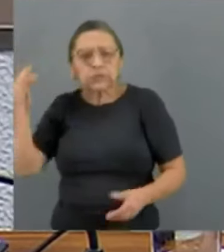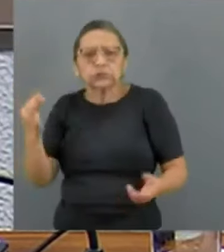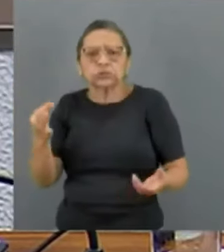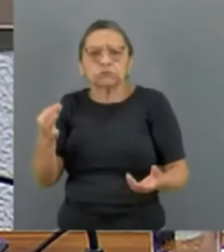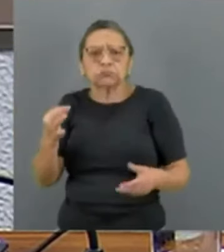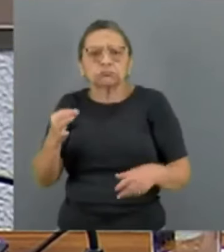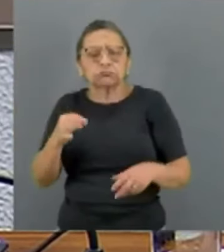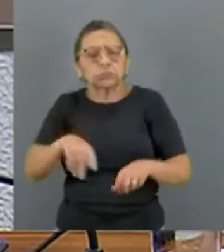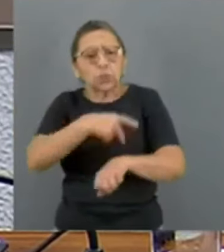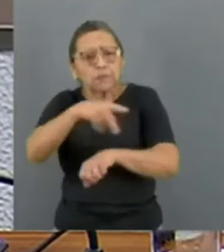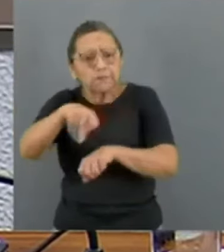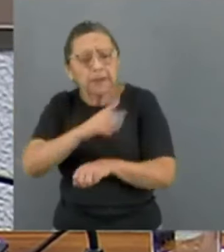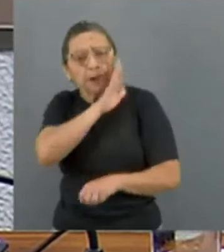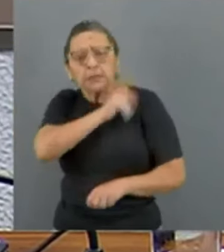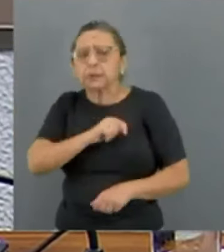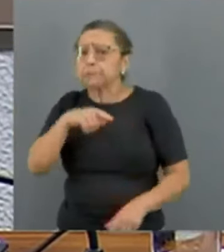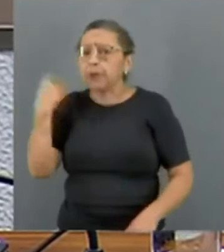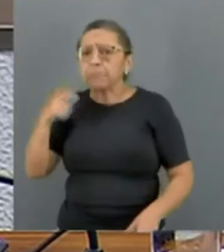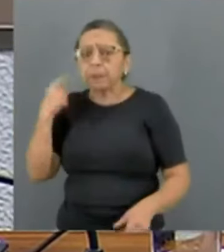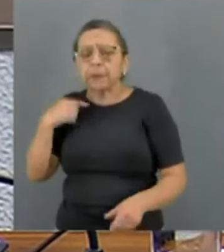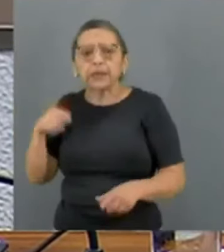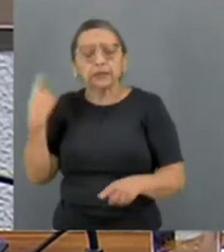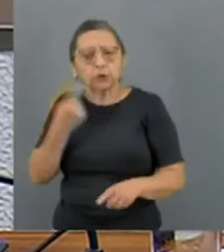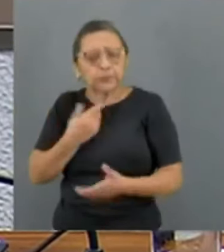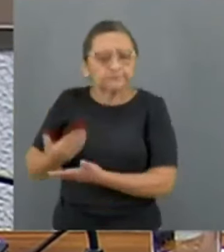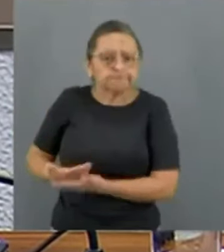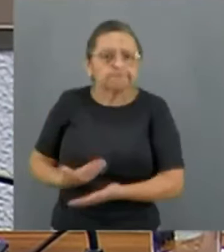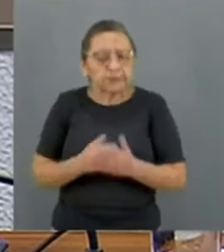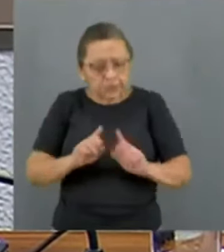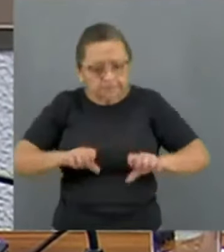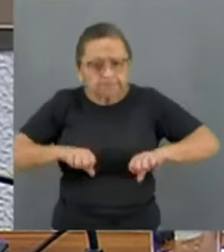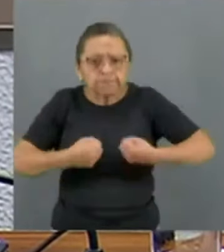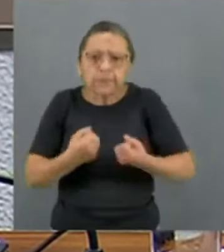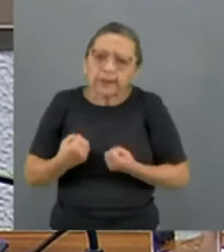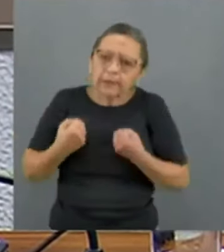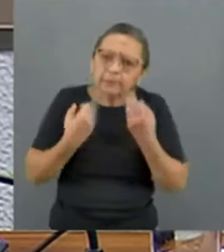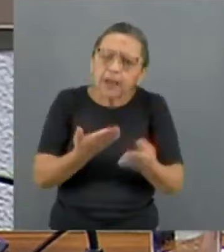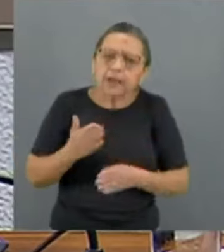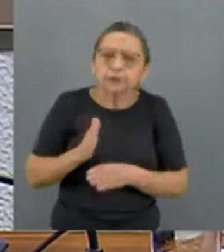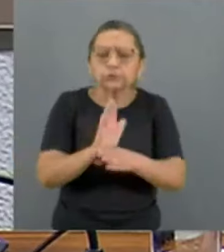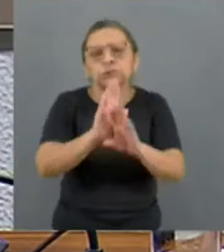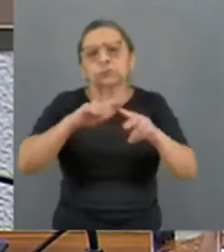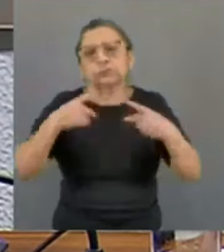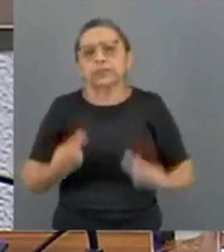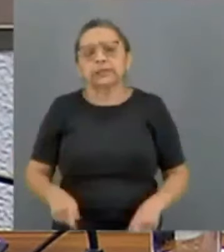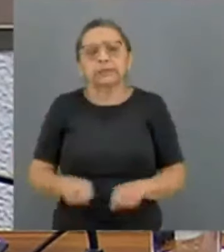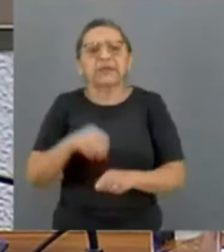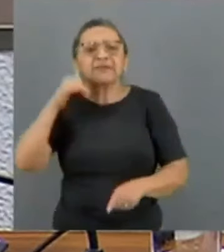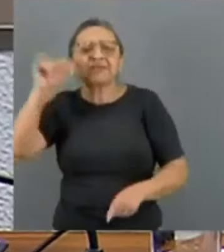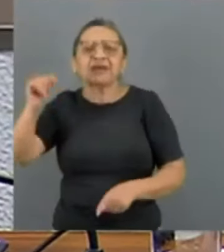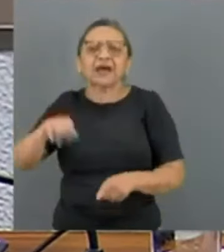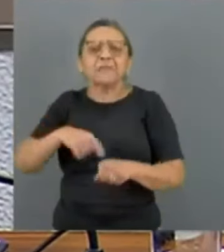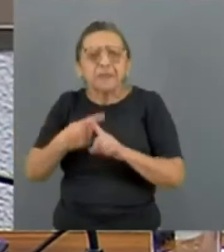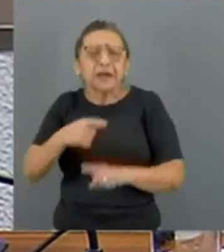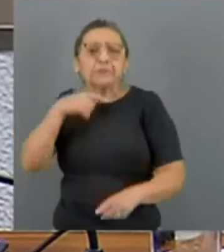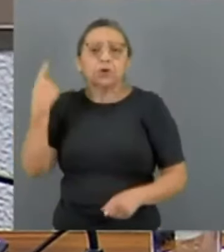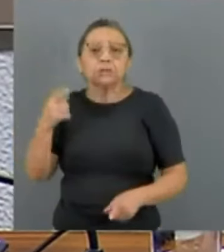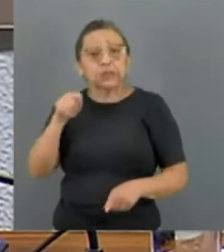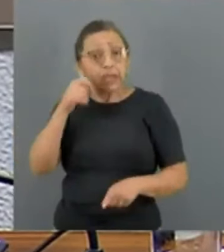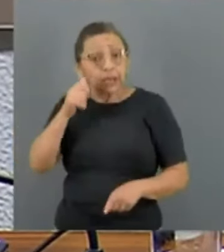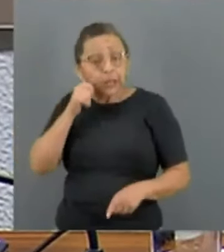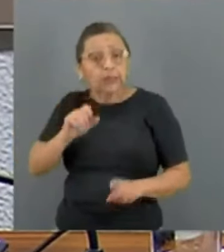comum nos compele a agir para levar ajuda humanitária e vital aos inocentes. Defendeu o cessar-fogo